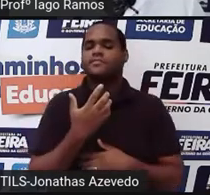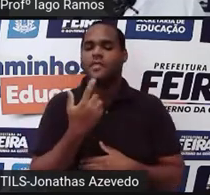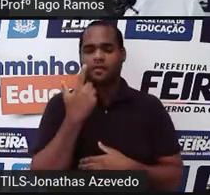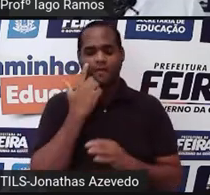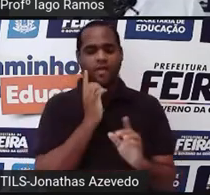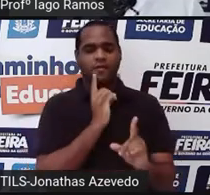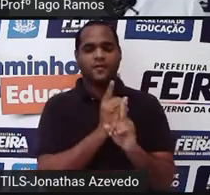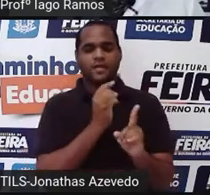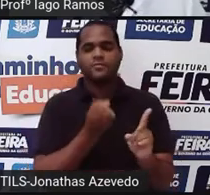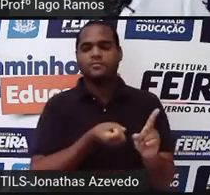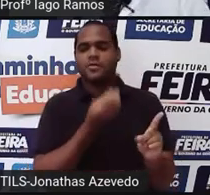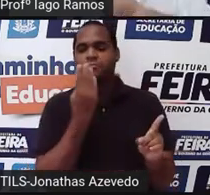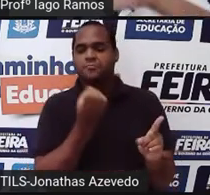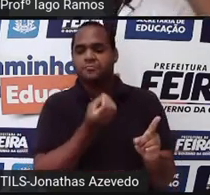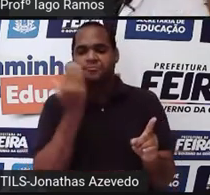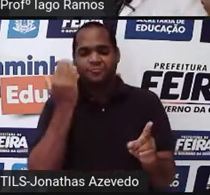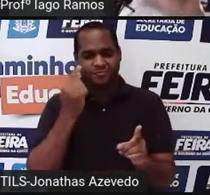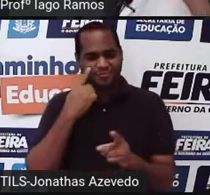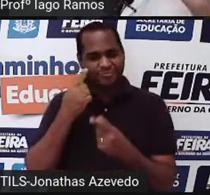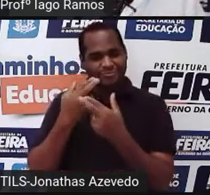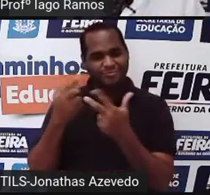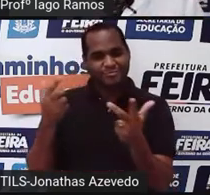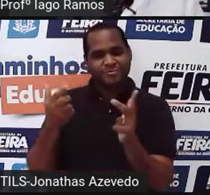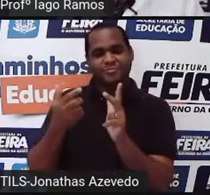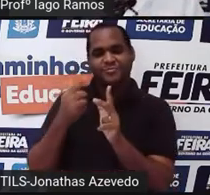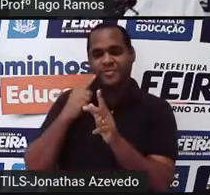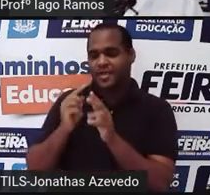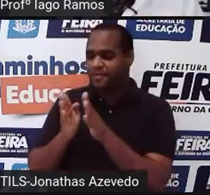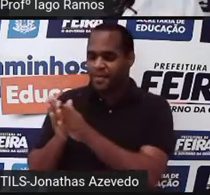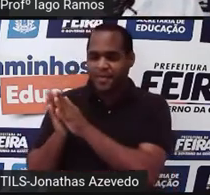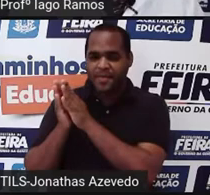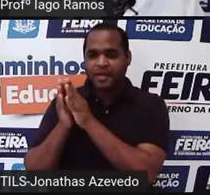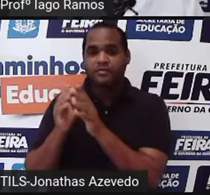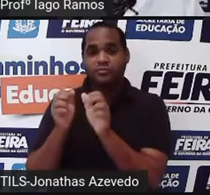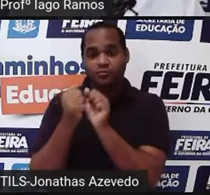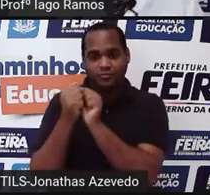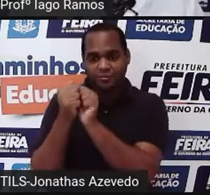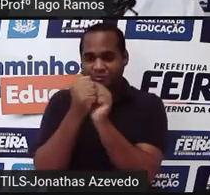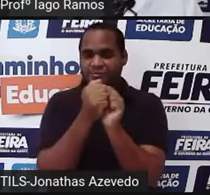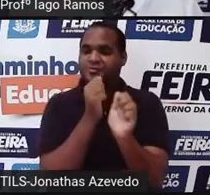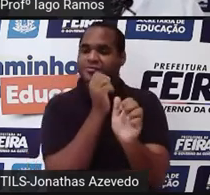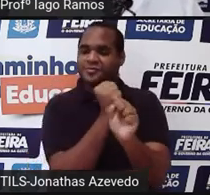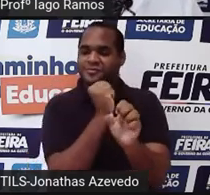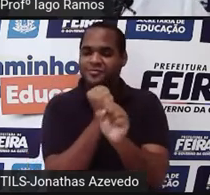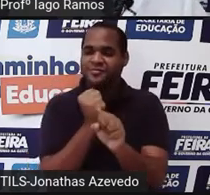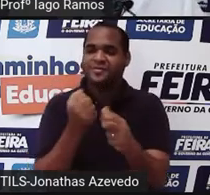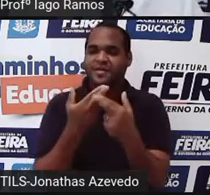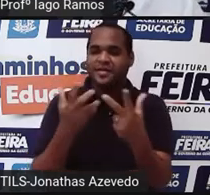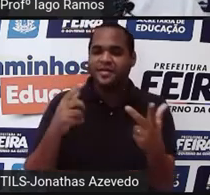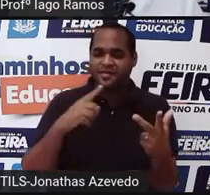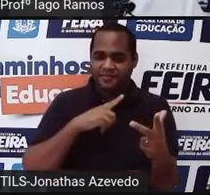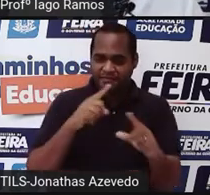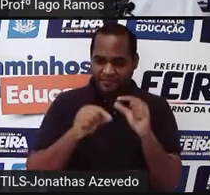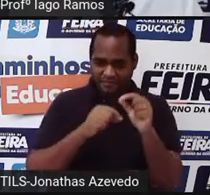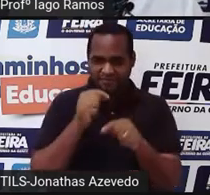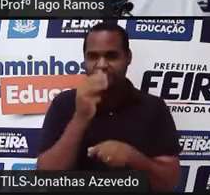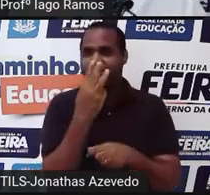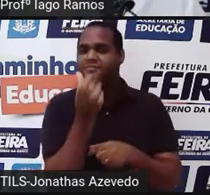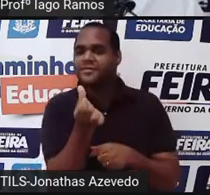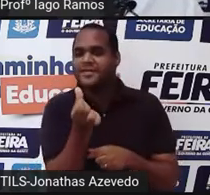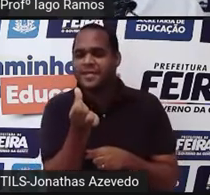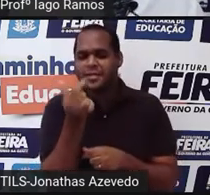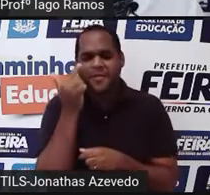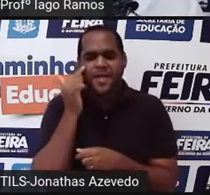número de documentos, né, juntando todas as pastas? Bom, 36 pastas,